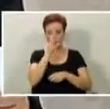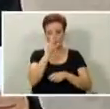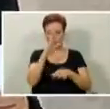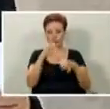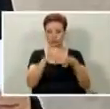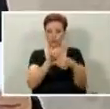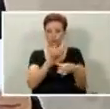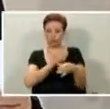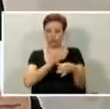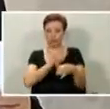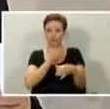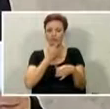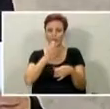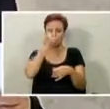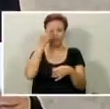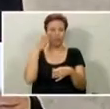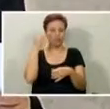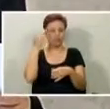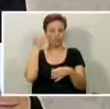Dória.